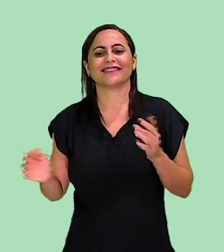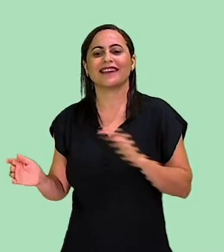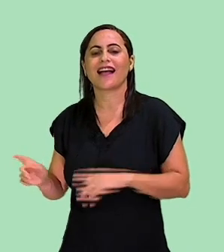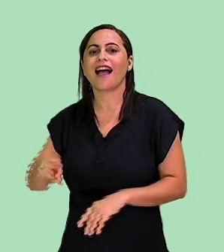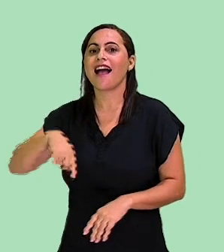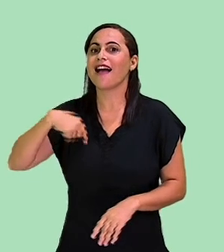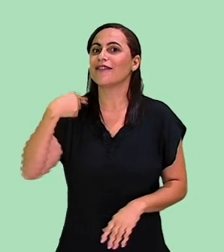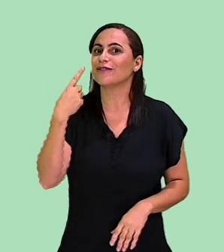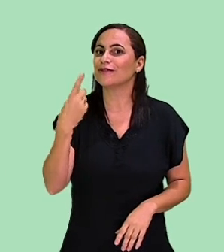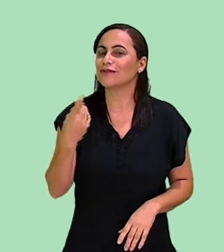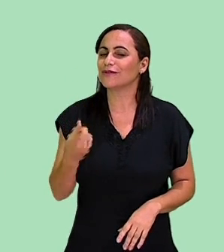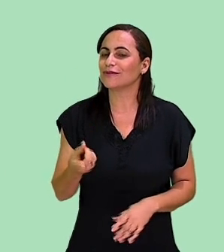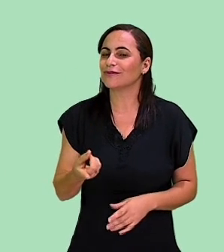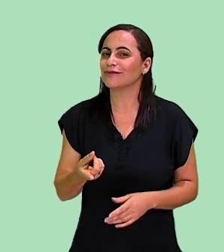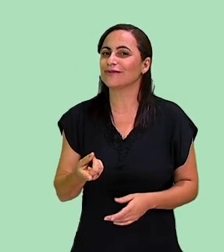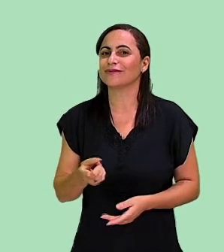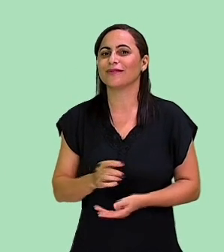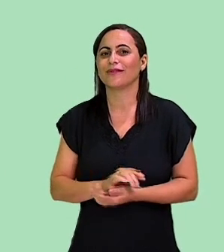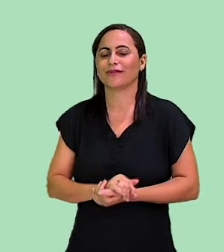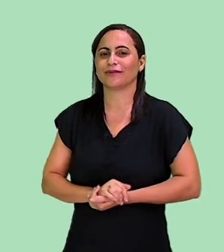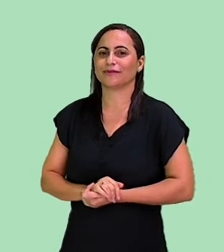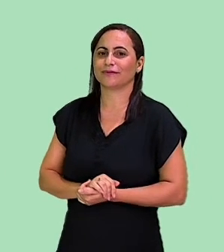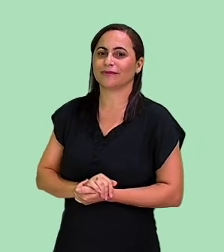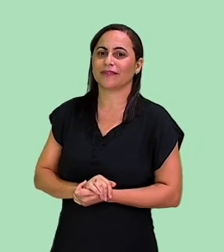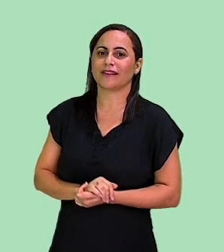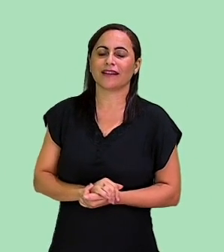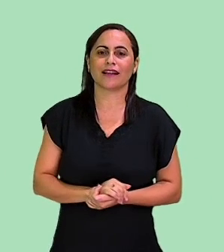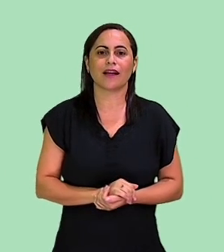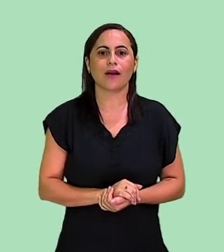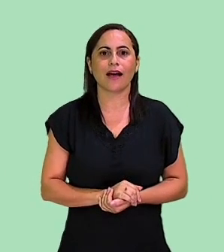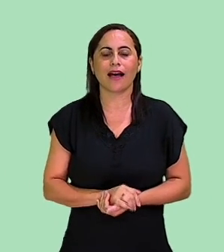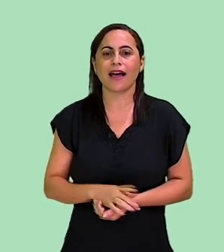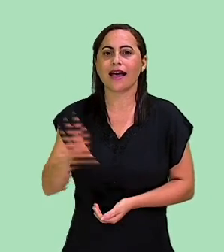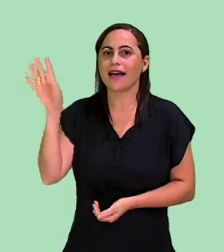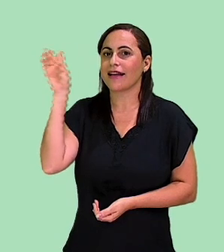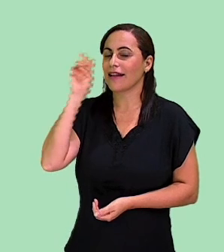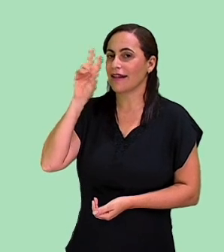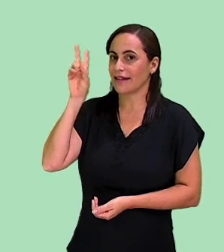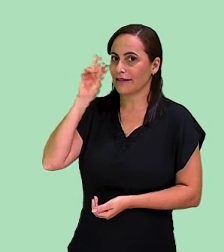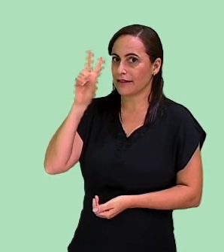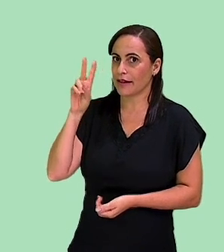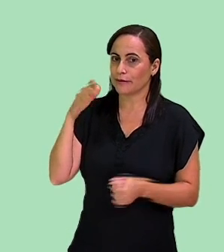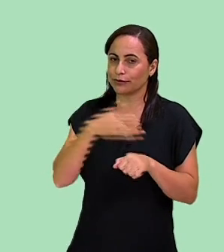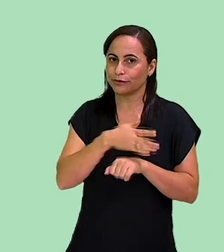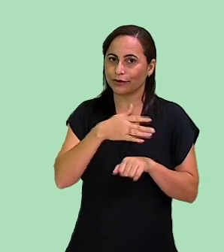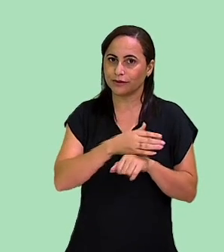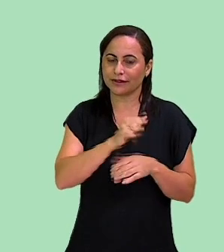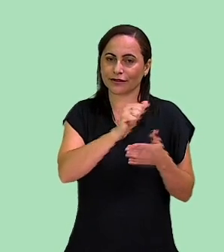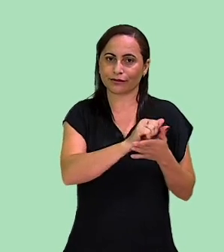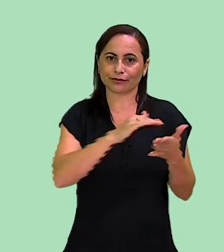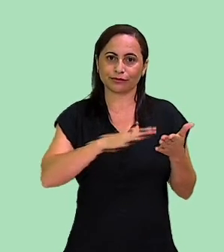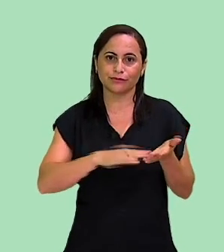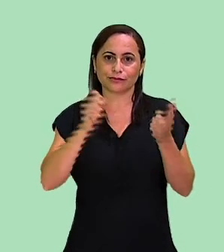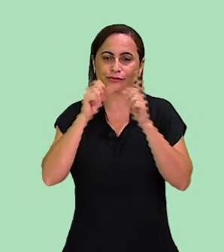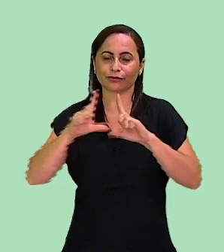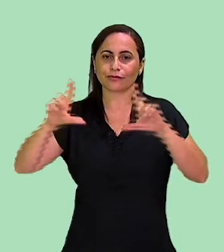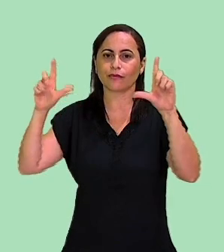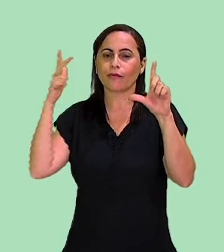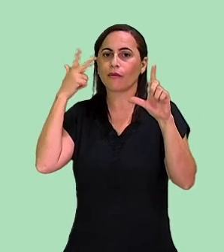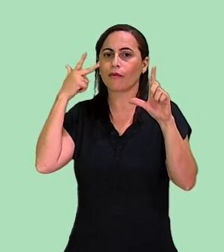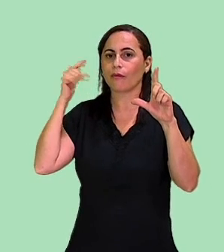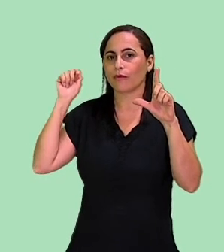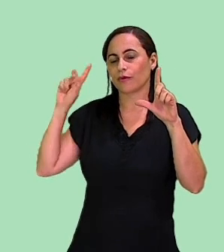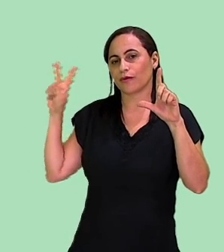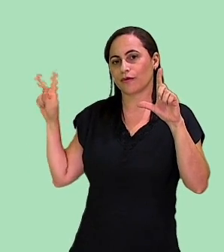Até a próxima vez. E não se esqueça de acessar as atividades da plataforma SMEDGV,